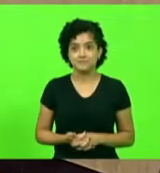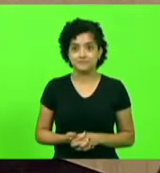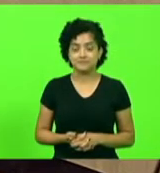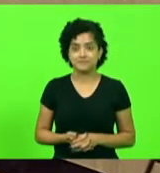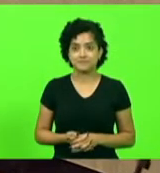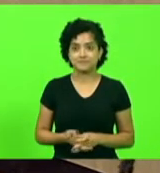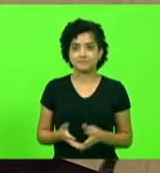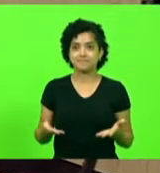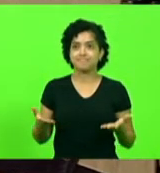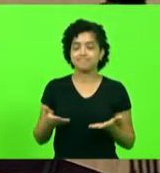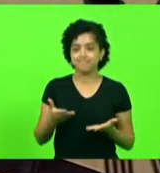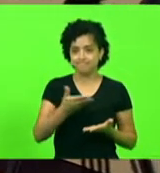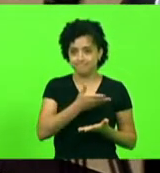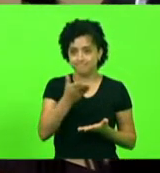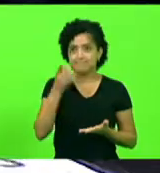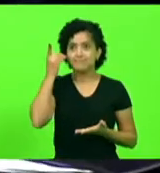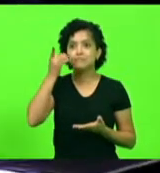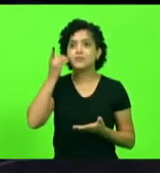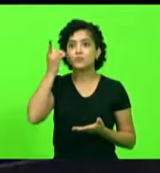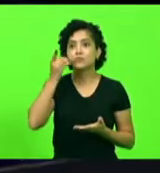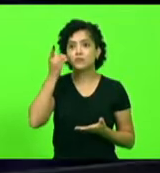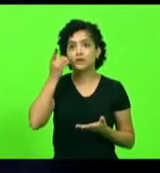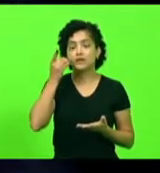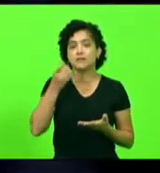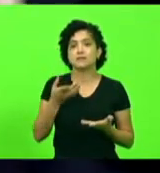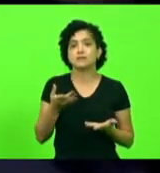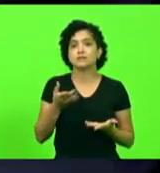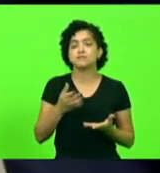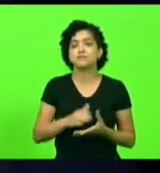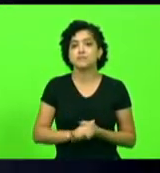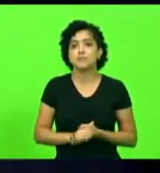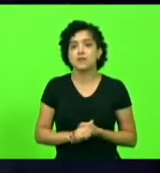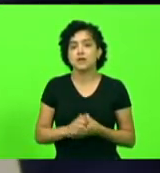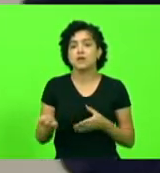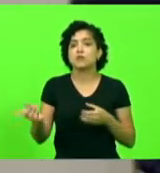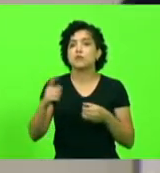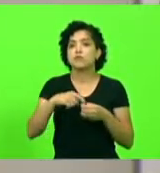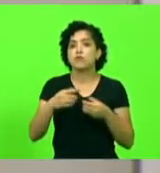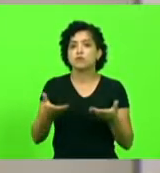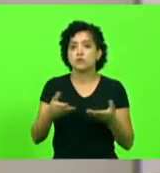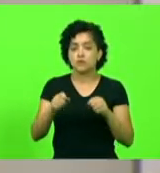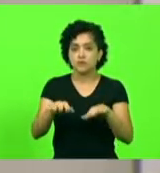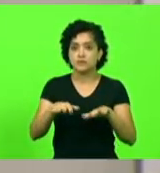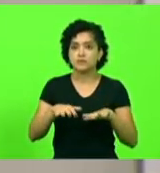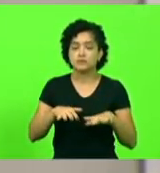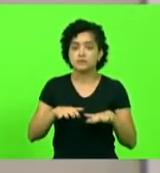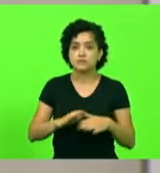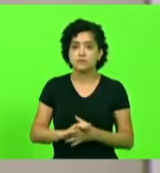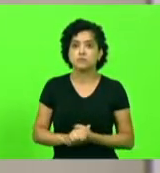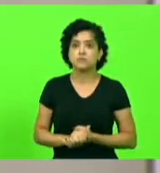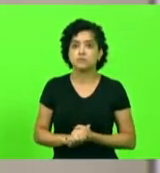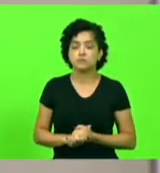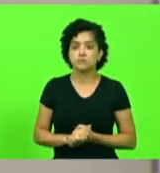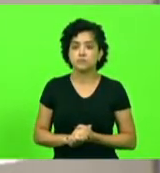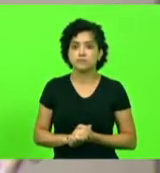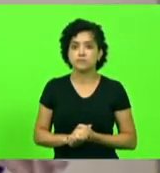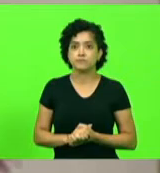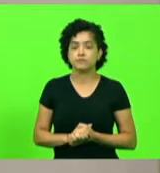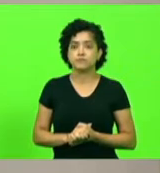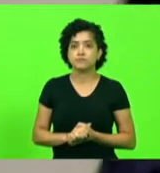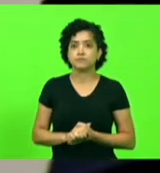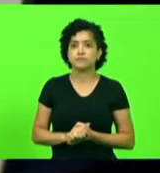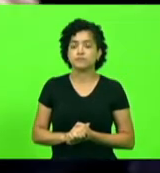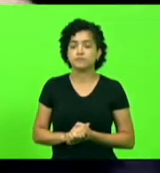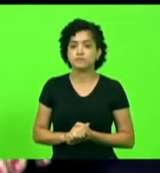Senhoras deputados, senhoras e senhores deputadas, reaberta a sessão.